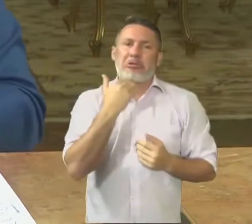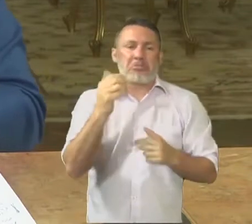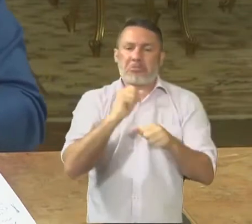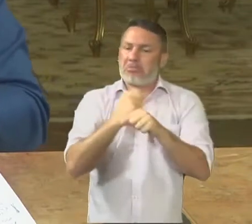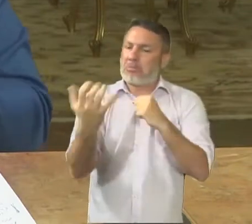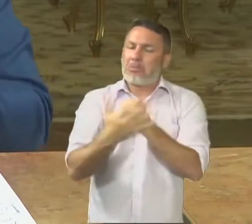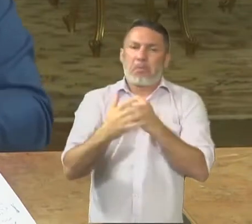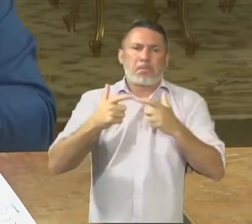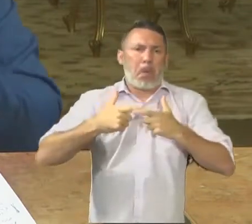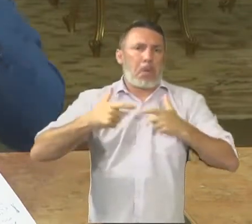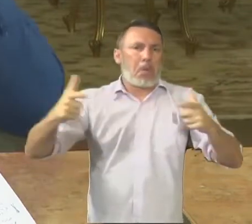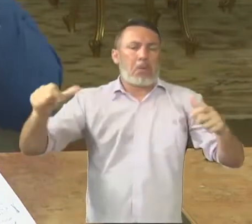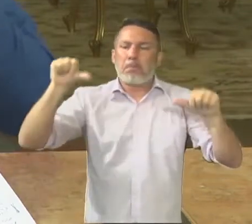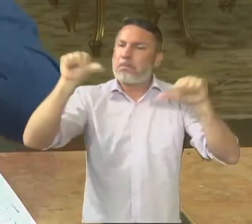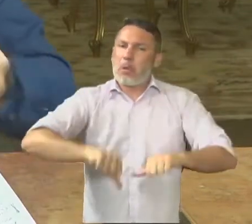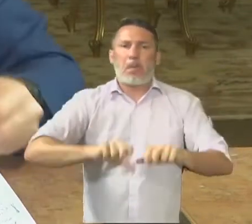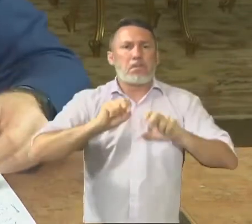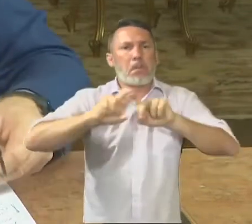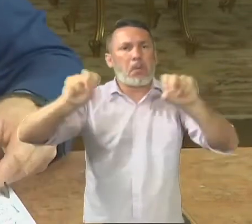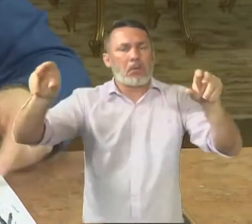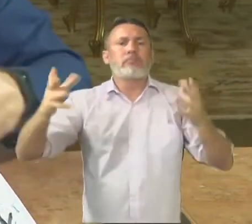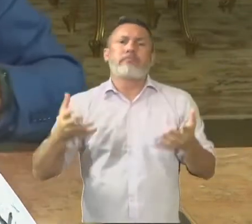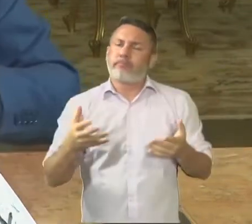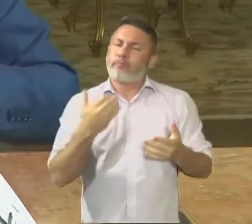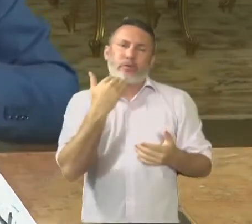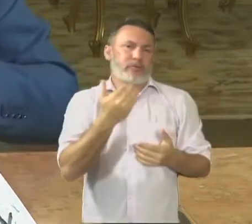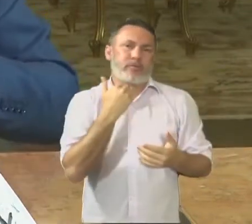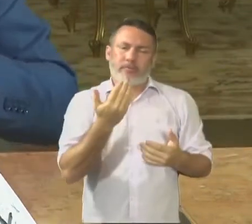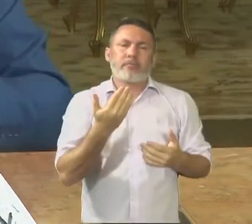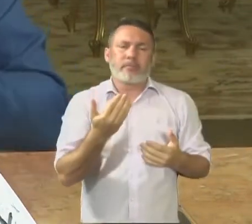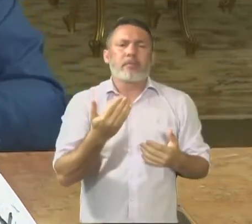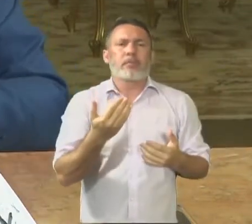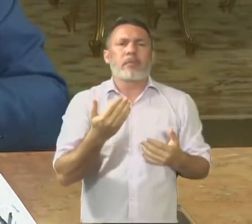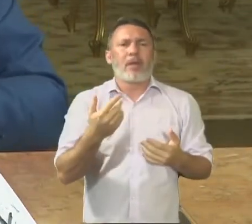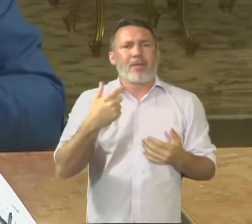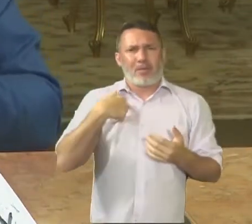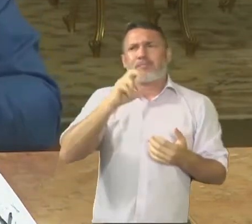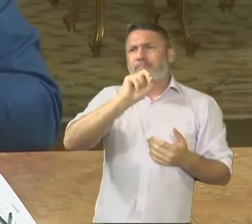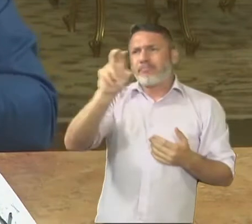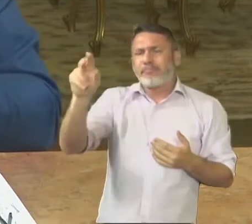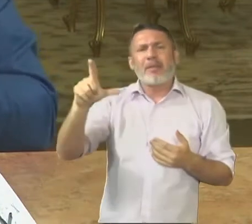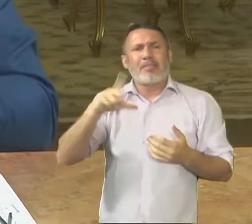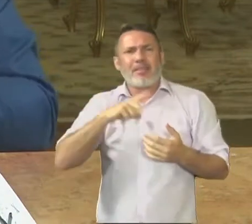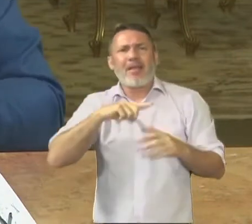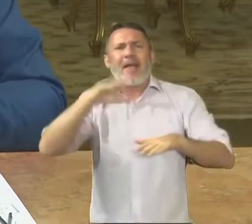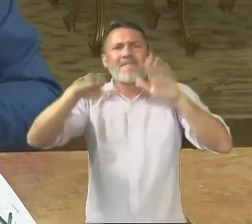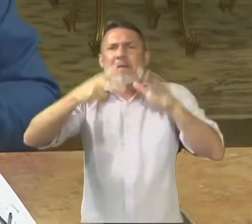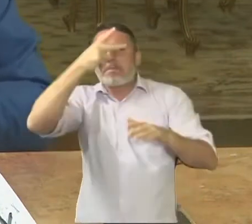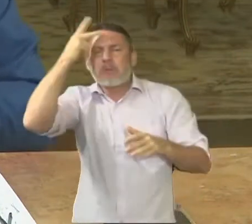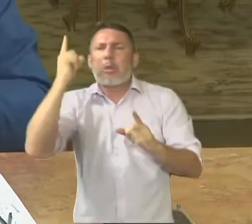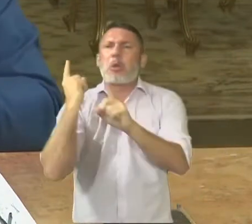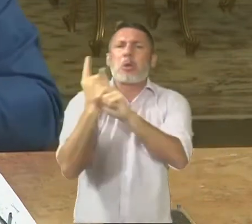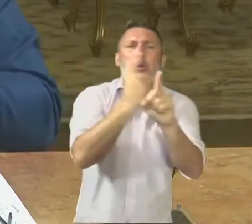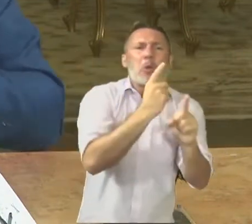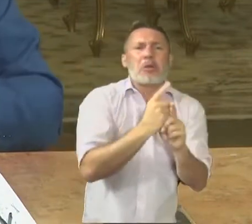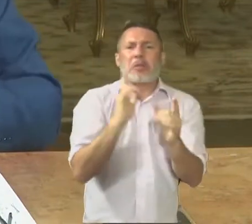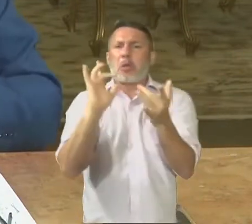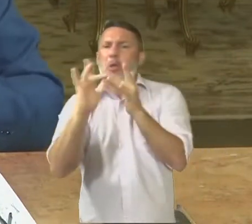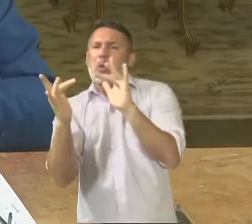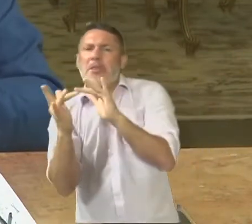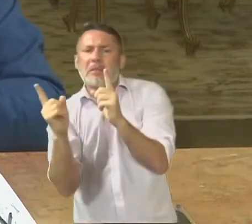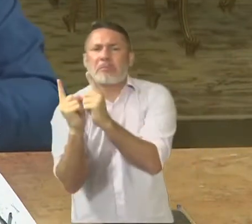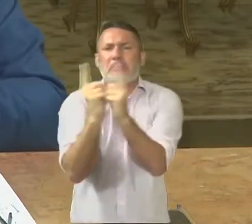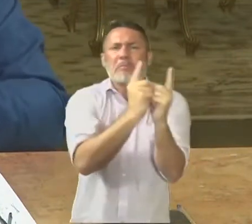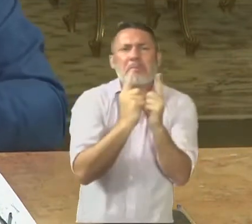doença. E eu vejo, assim, muitas aglomerações, às vezes as pessoas não se preocupando, é muito